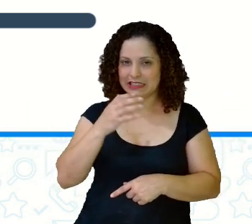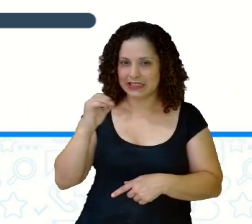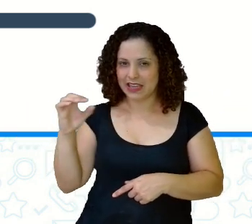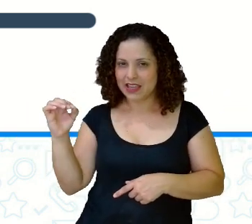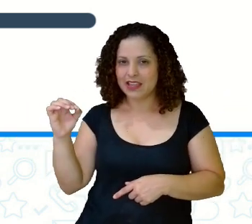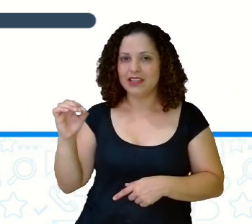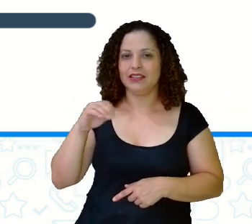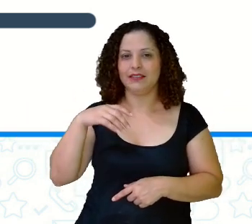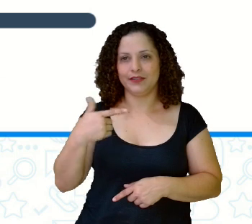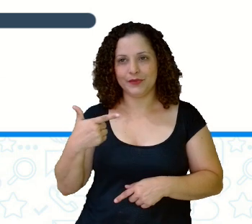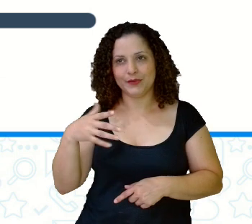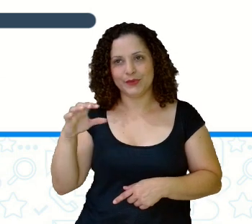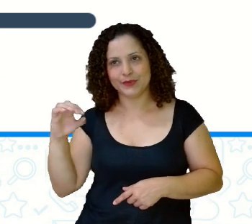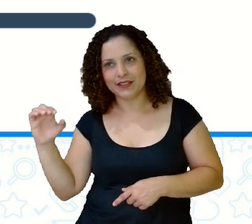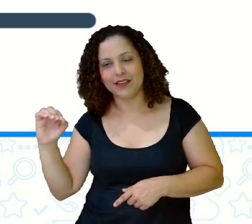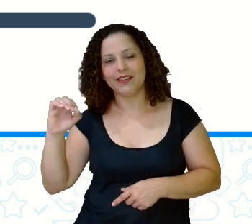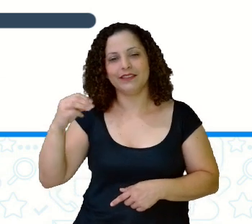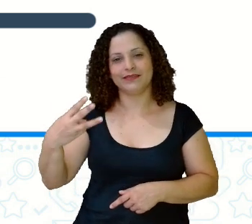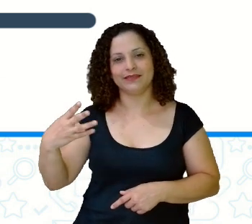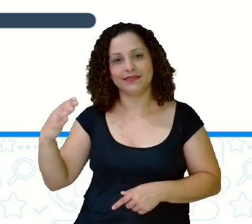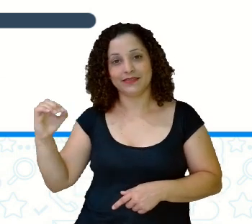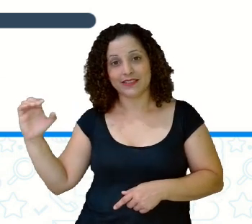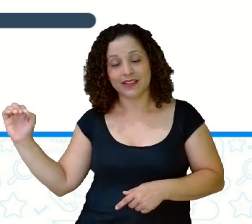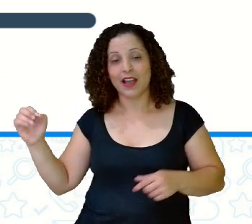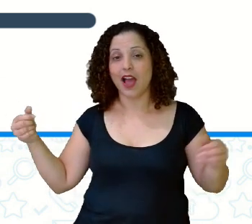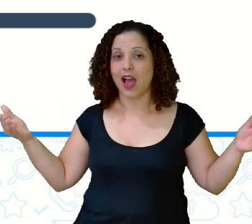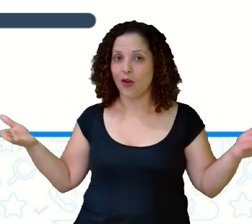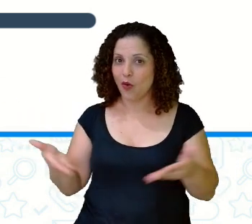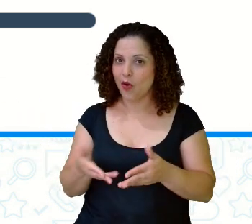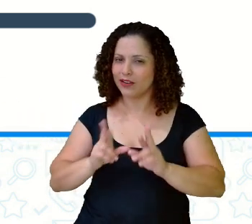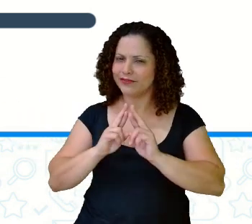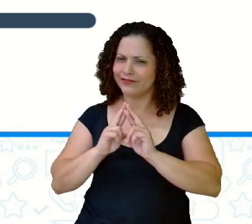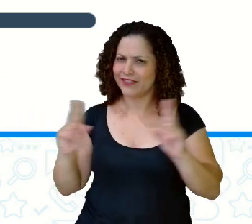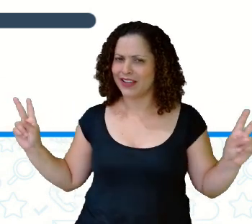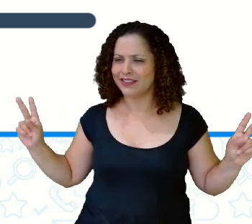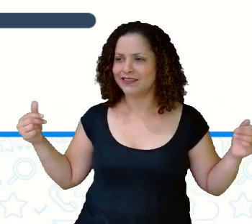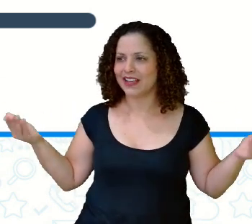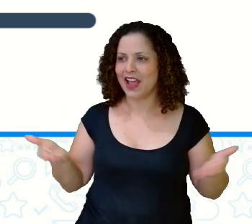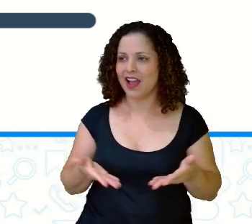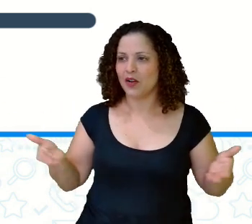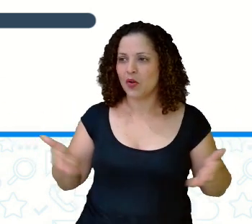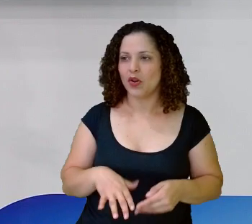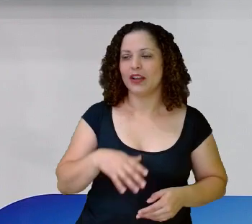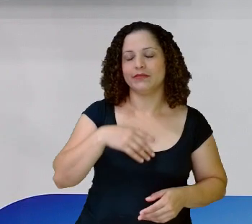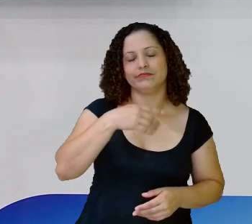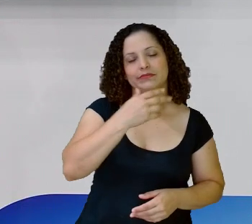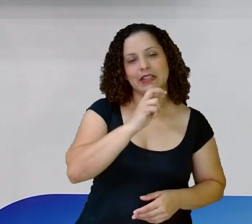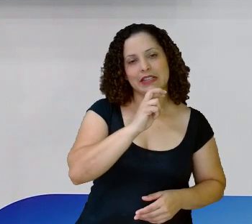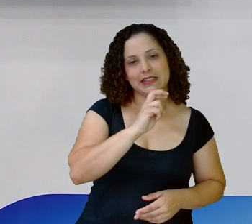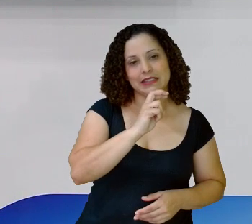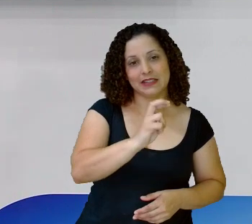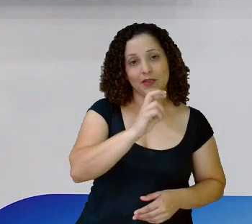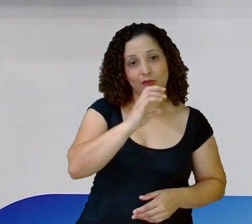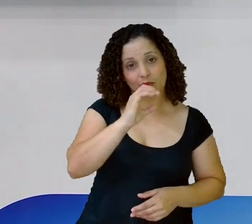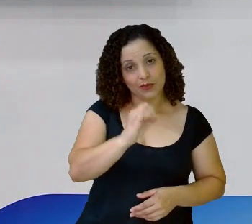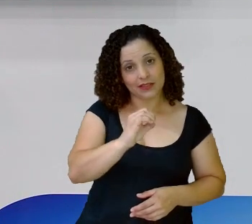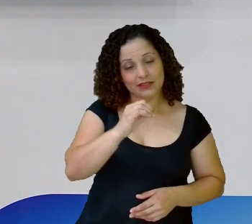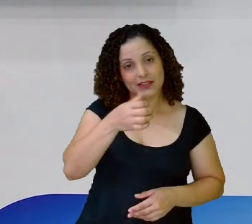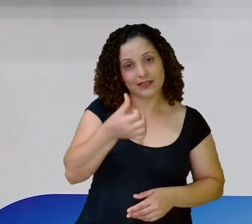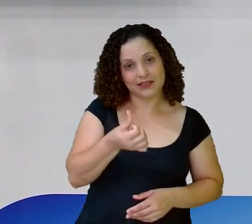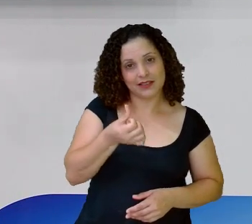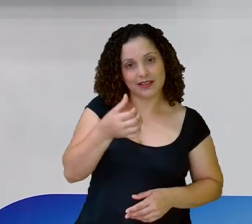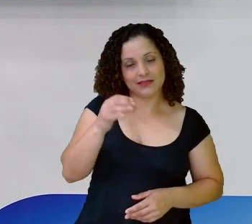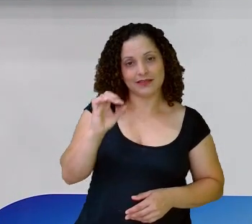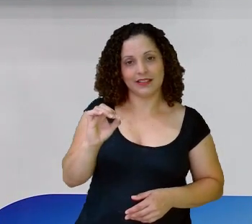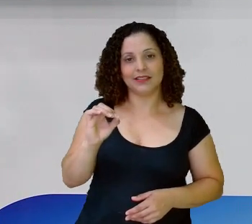Lembram? Agora A gente está Trabalhando Com dezena E quais são As dezenas Que vocês conhecem? Vamos relembrar 10